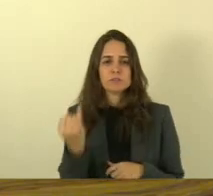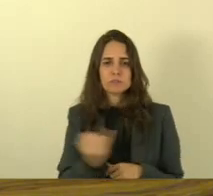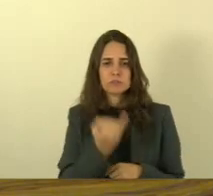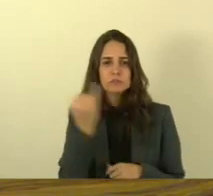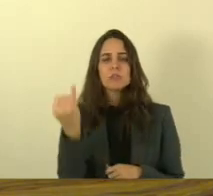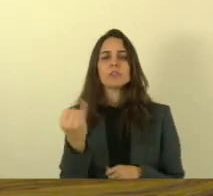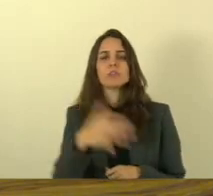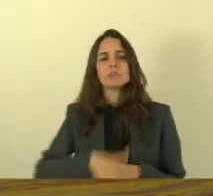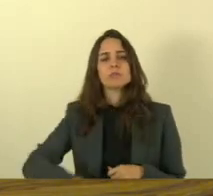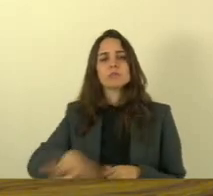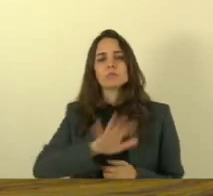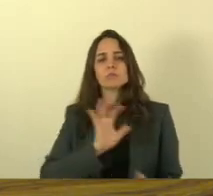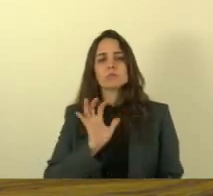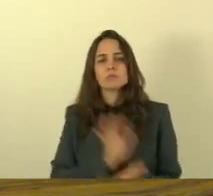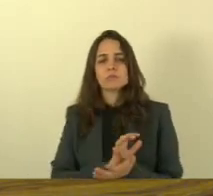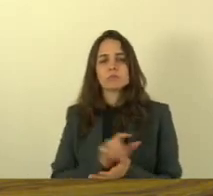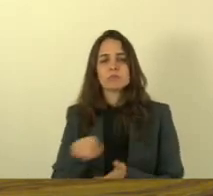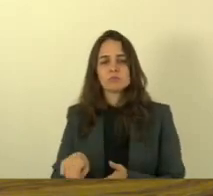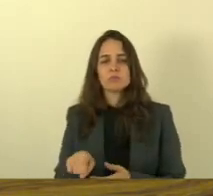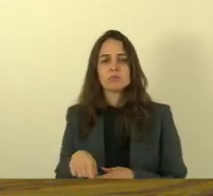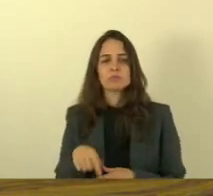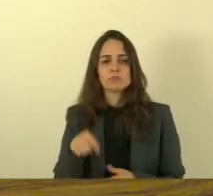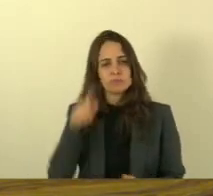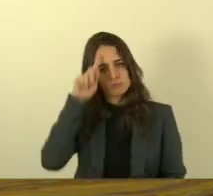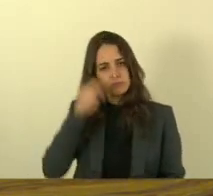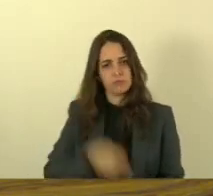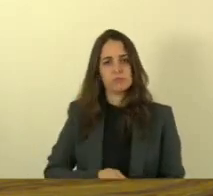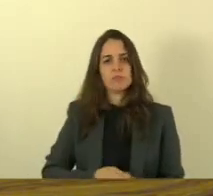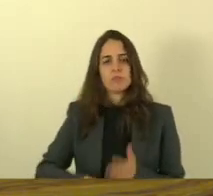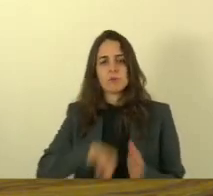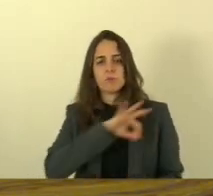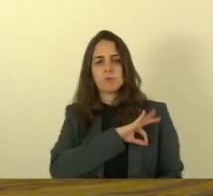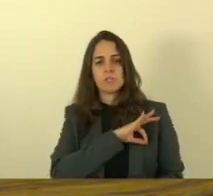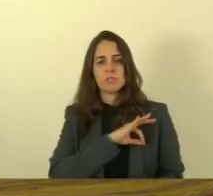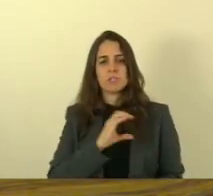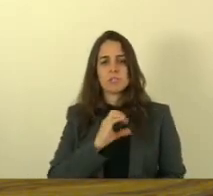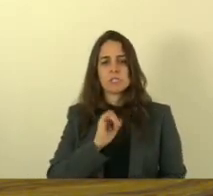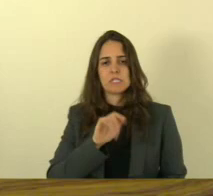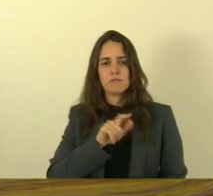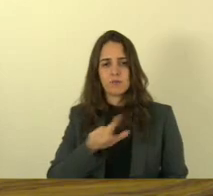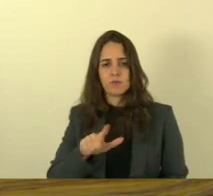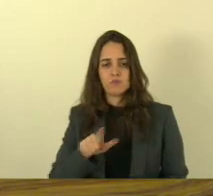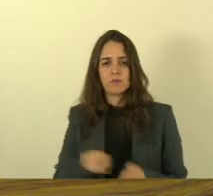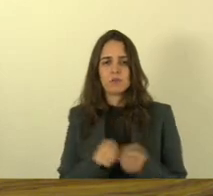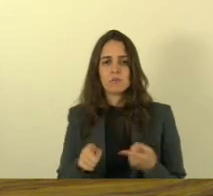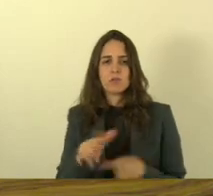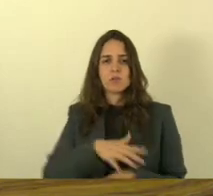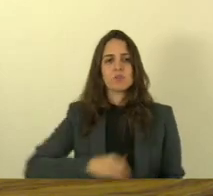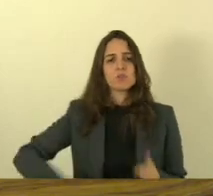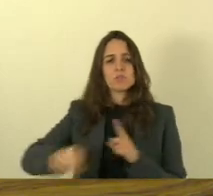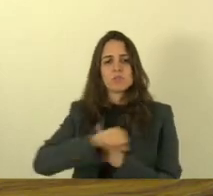numa categoria determinante na nossa polícia civil e para a sociedade capixaba